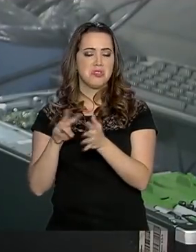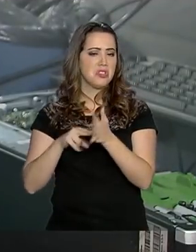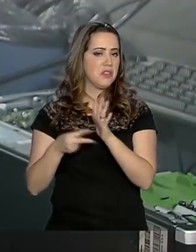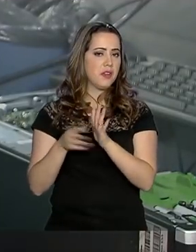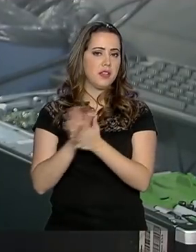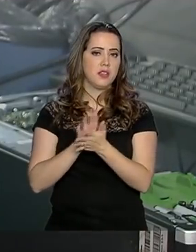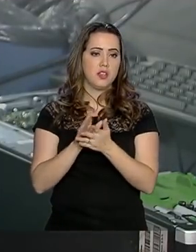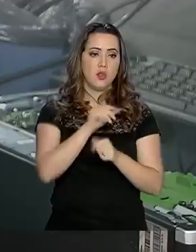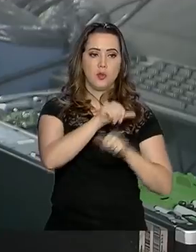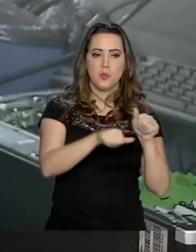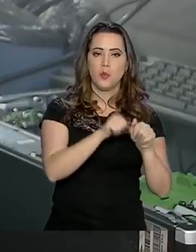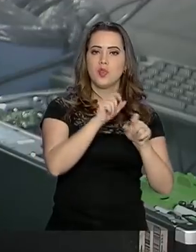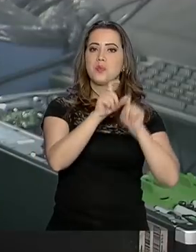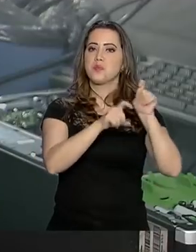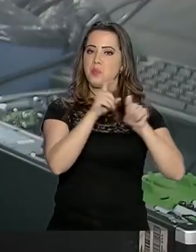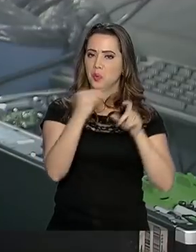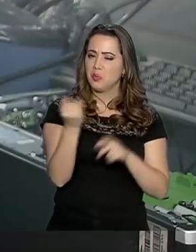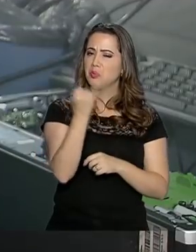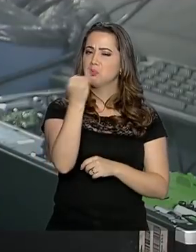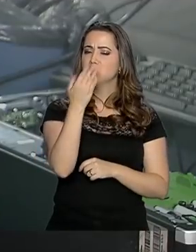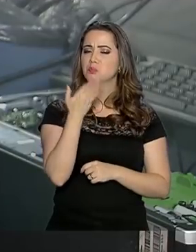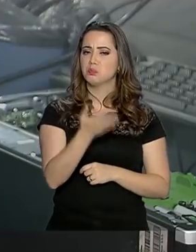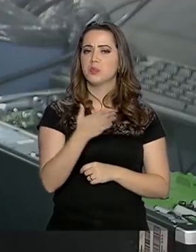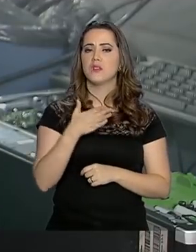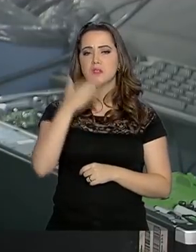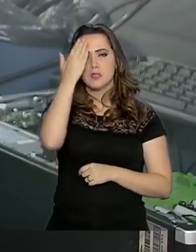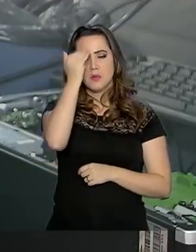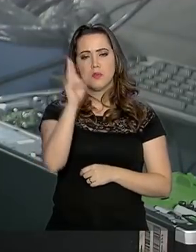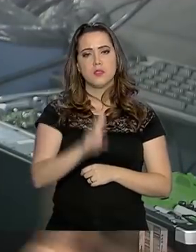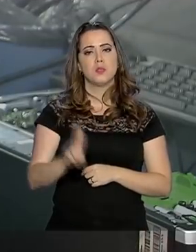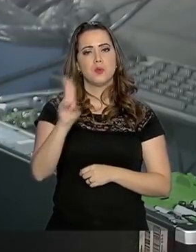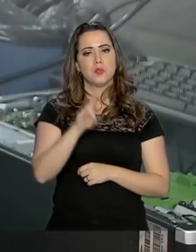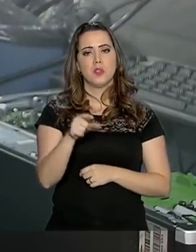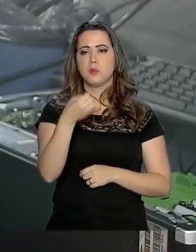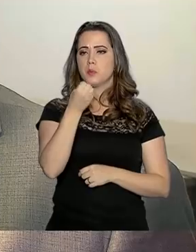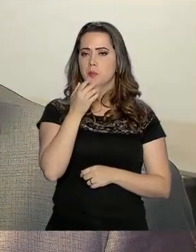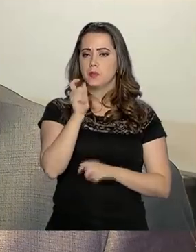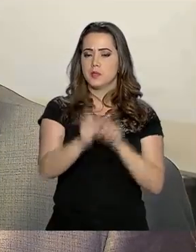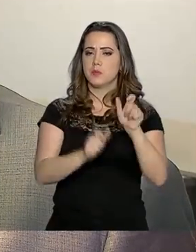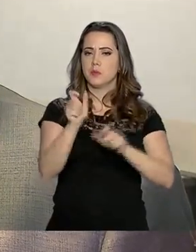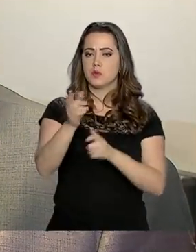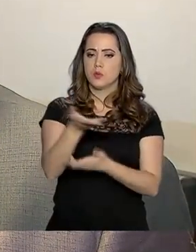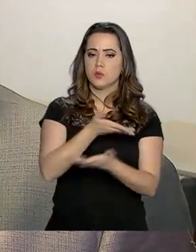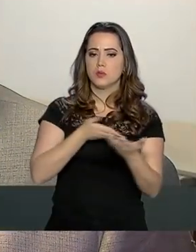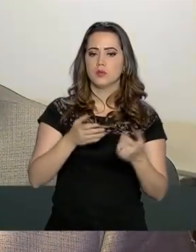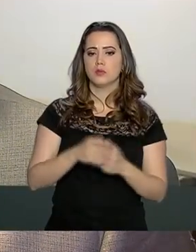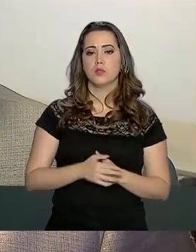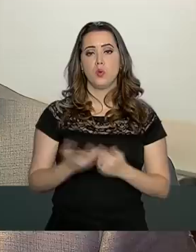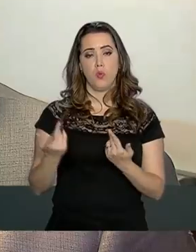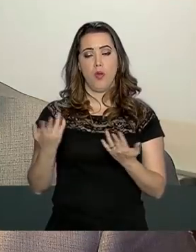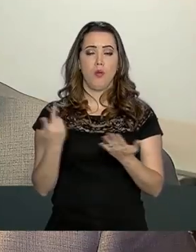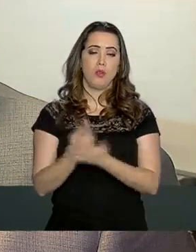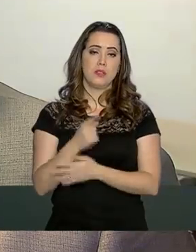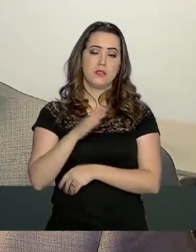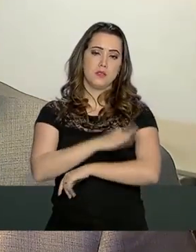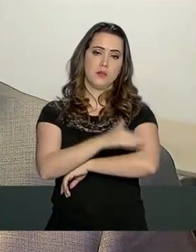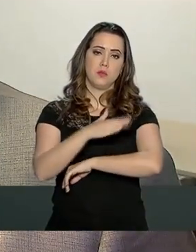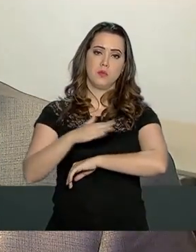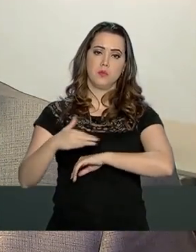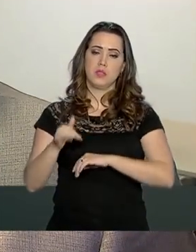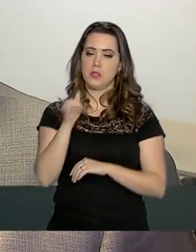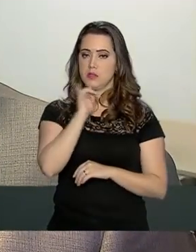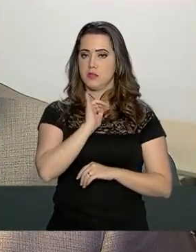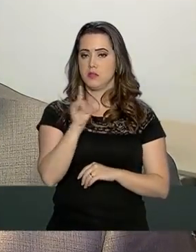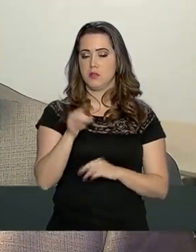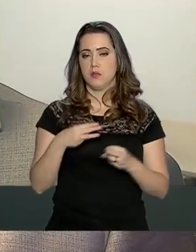já é apaixonante. Quando você sabe que vai ser utilizado para o bem de outras pessoas. Como aconteceu agora em Brumadinho, por